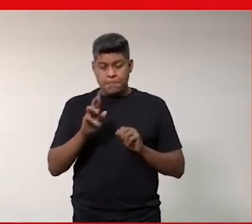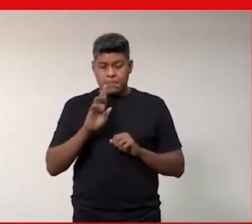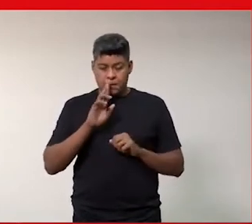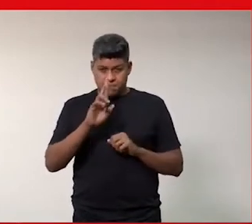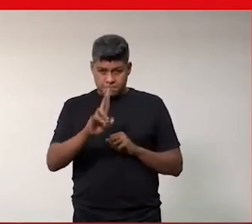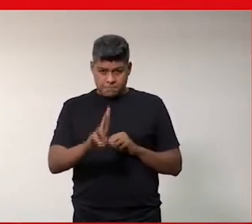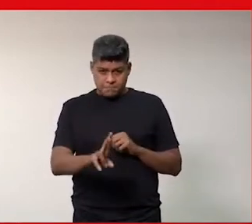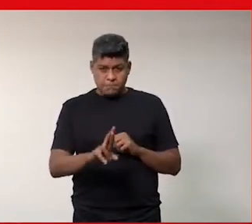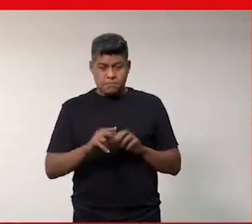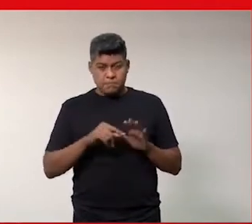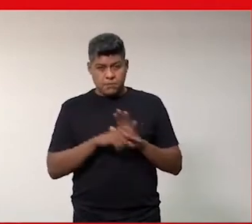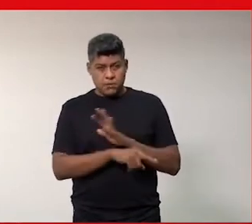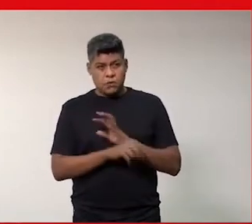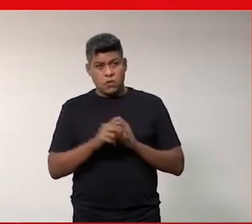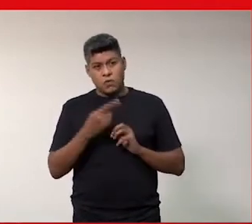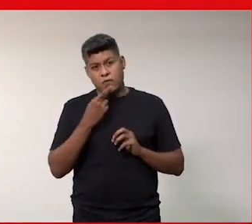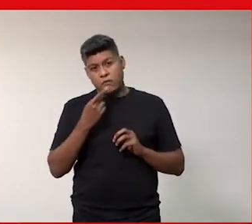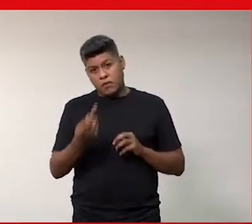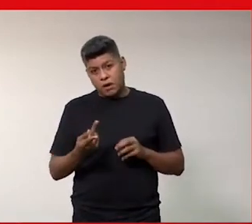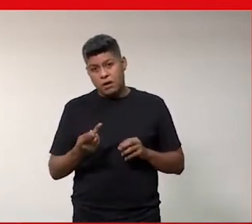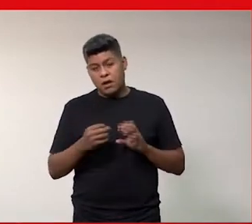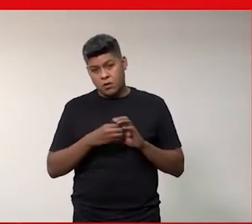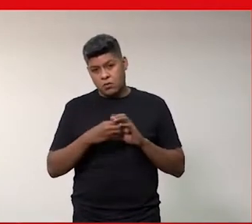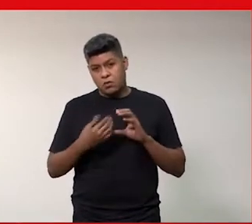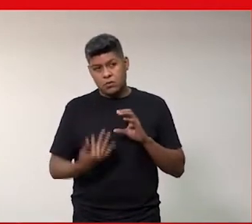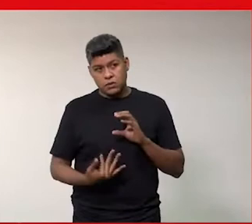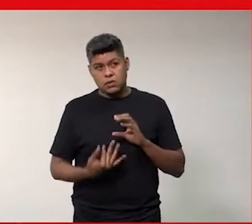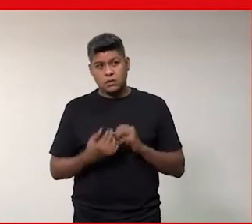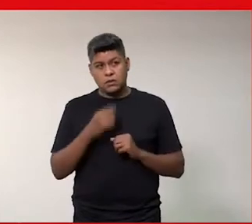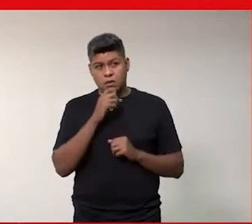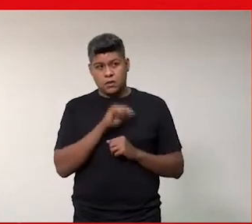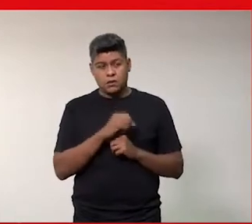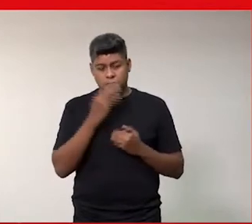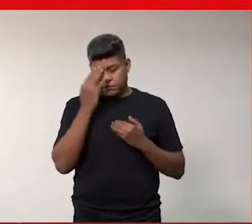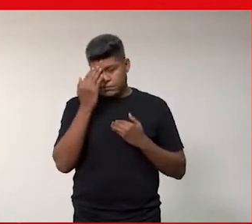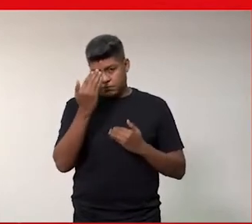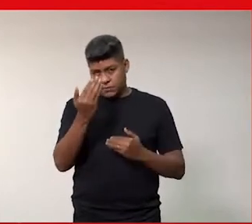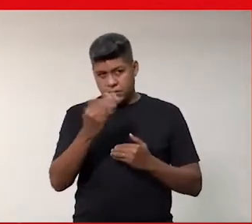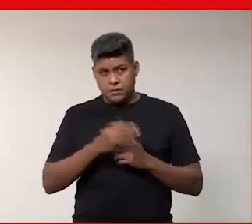perguntas ou então falar de algum conceito que eu tenha passado rápido. Obrigada.